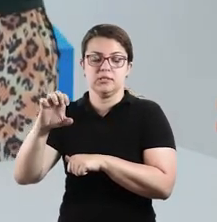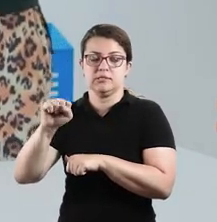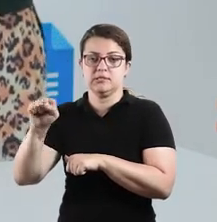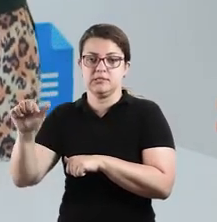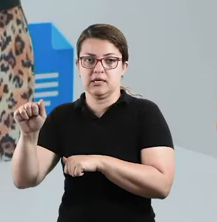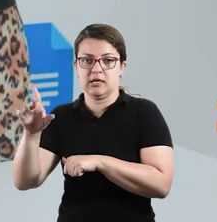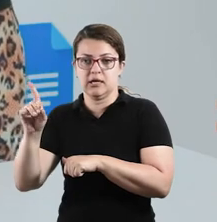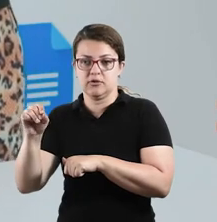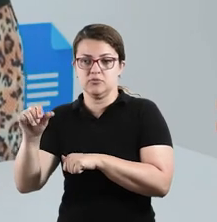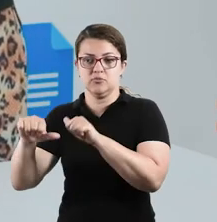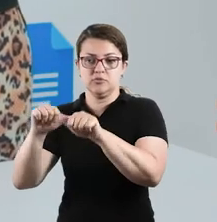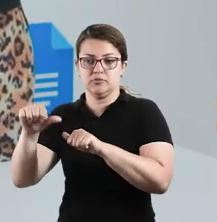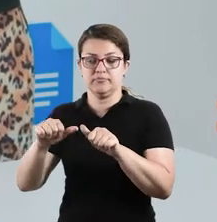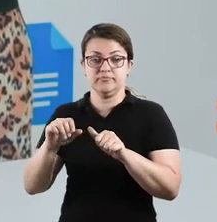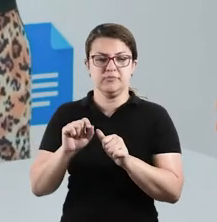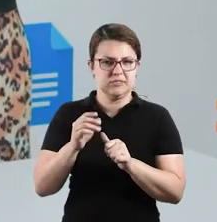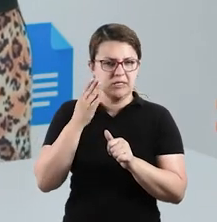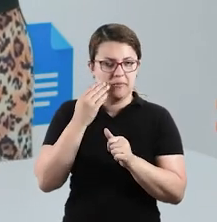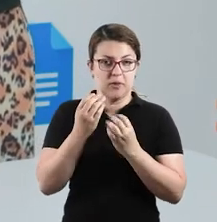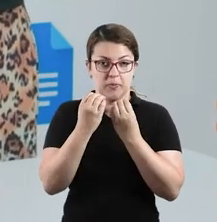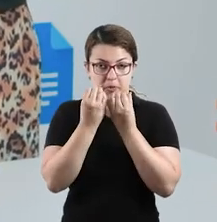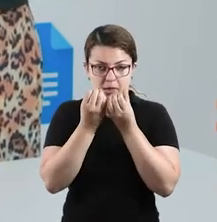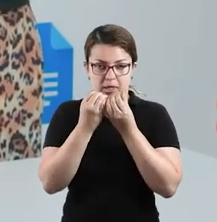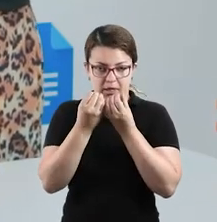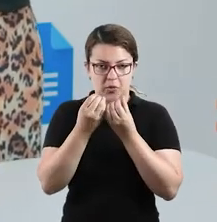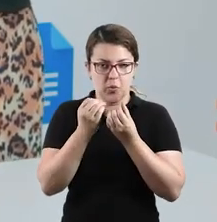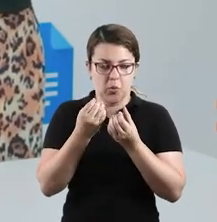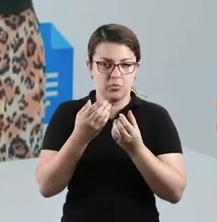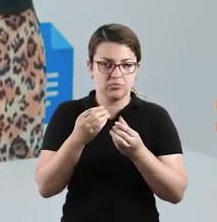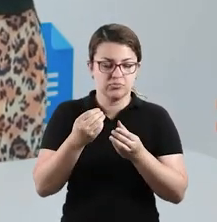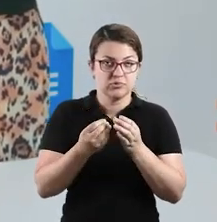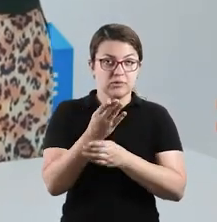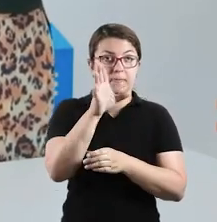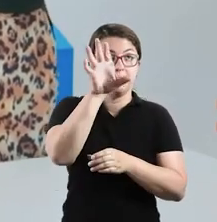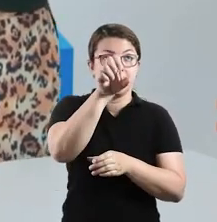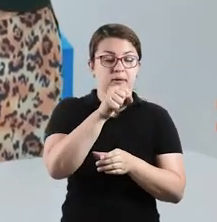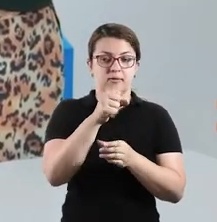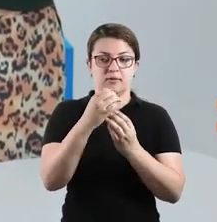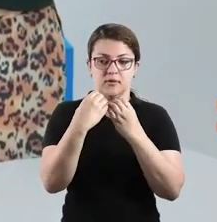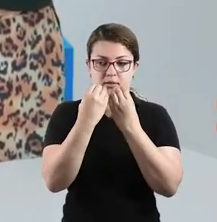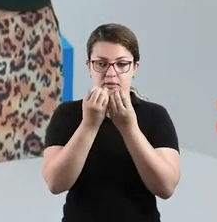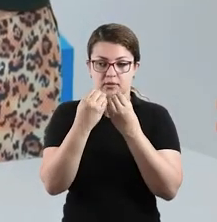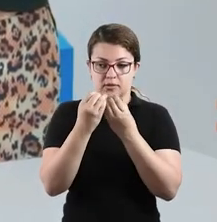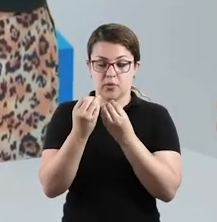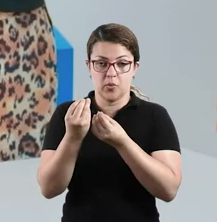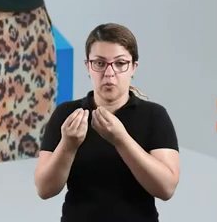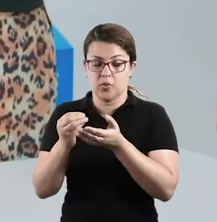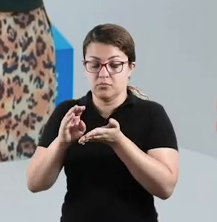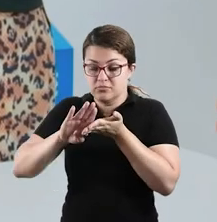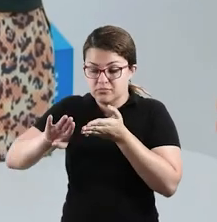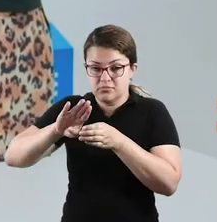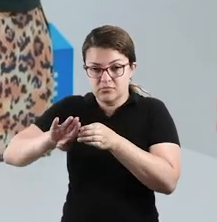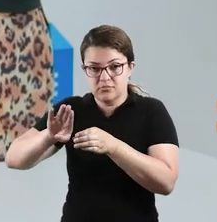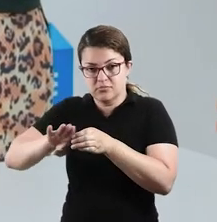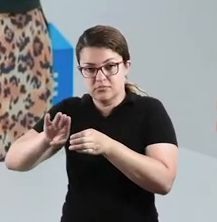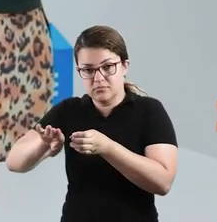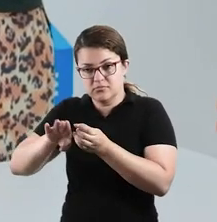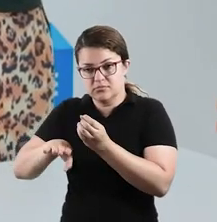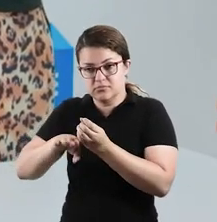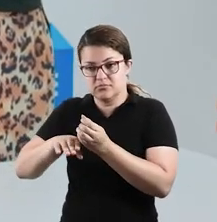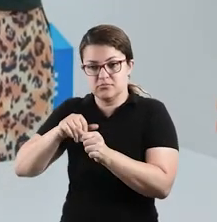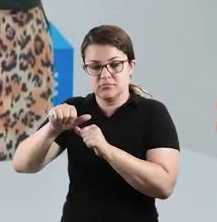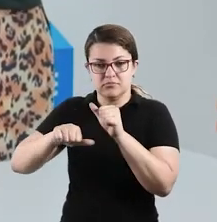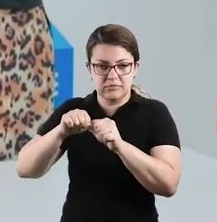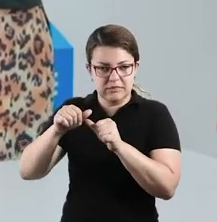pó. Espiga de milho. Aqui está como a gente colhe a espiga de milho. Para ela se transformar em milho em conserva, ela passa por um mínimo